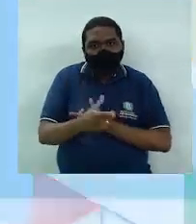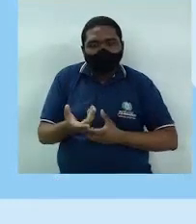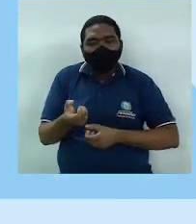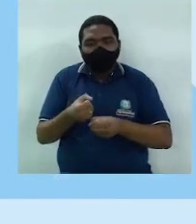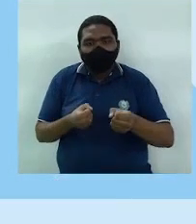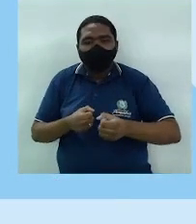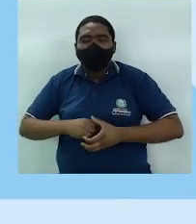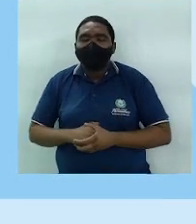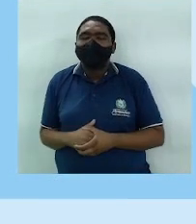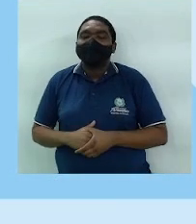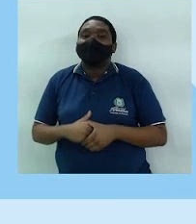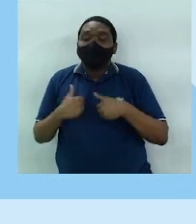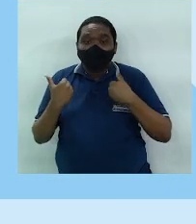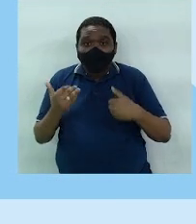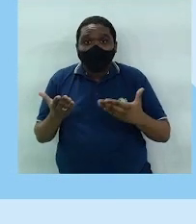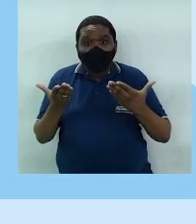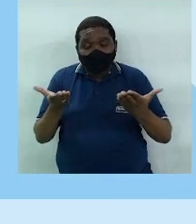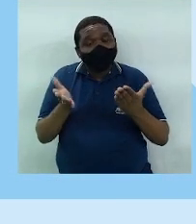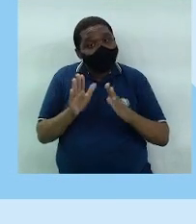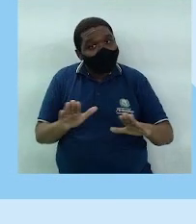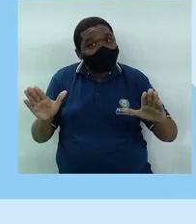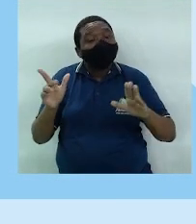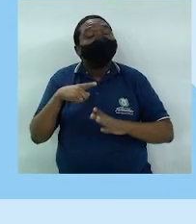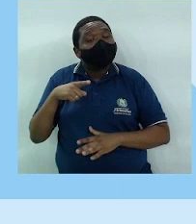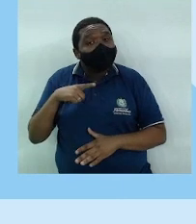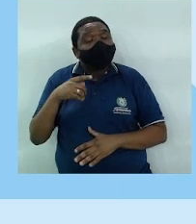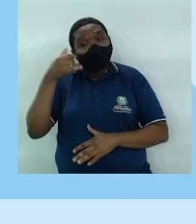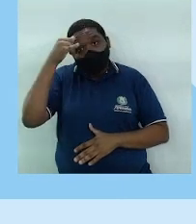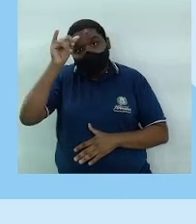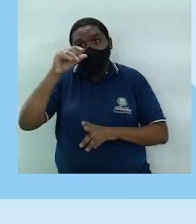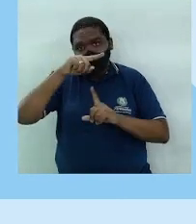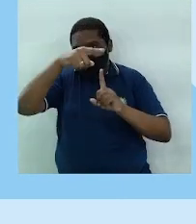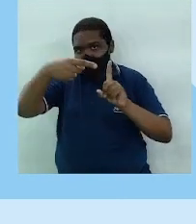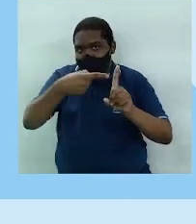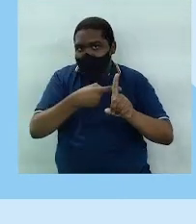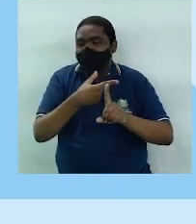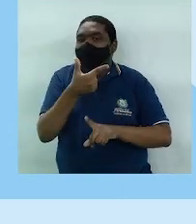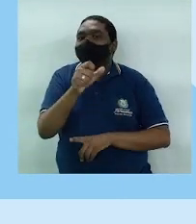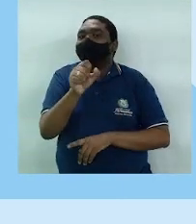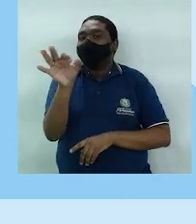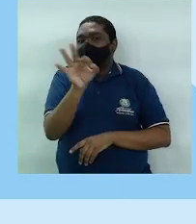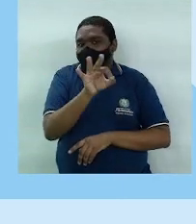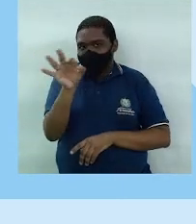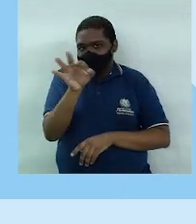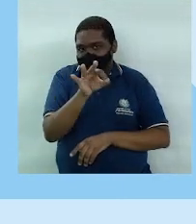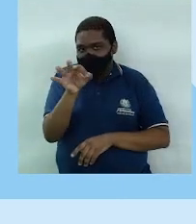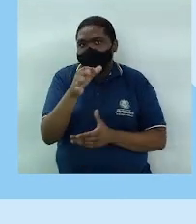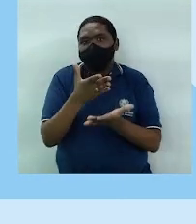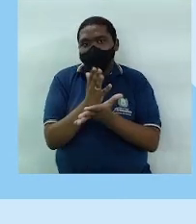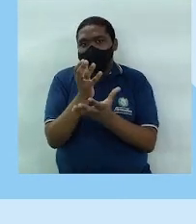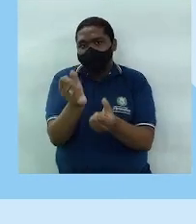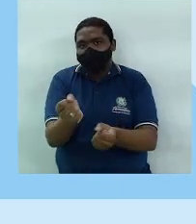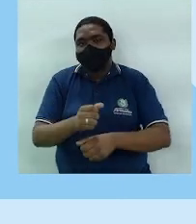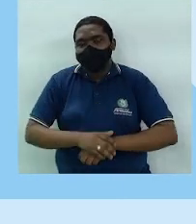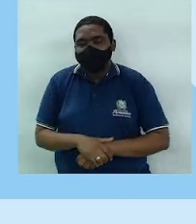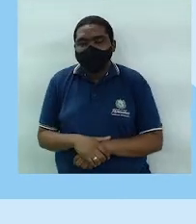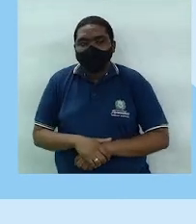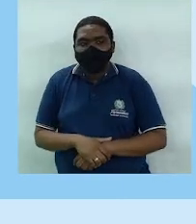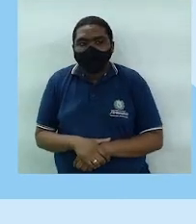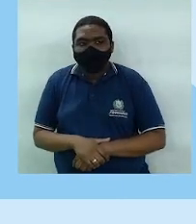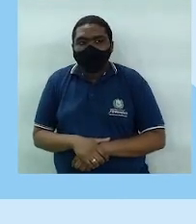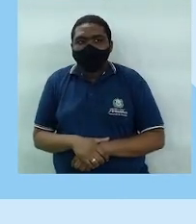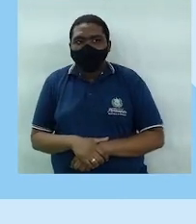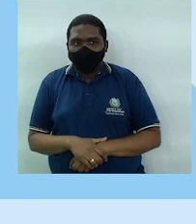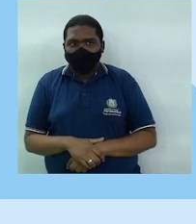espermatozoides. Dessa forma, assegura a prevenção da gravidez com 28% de eficácia. Tá certo?